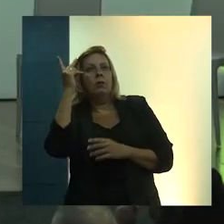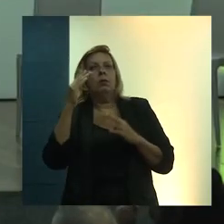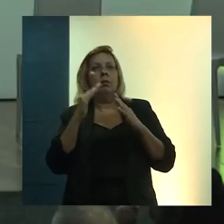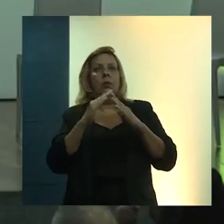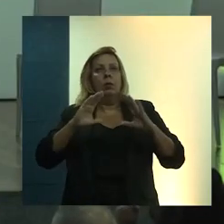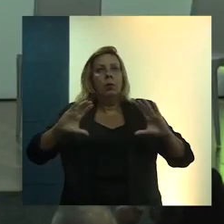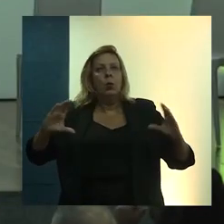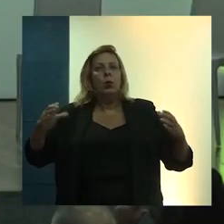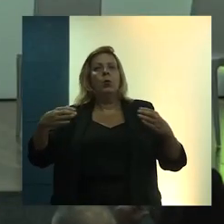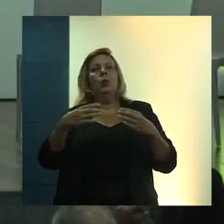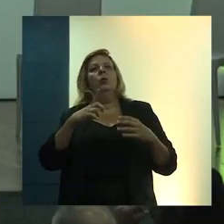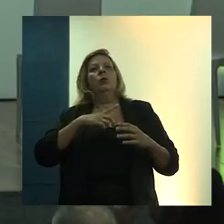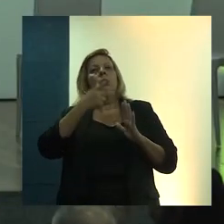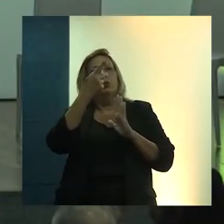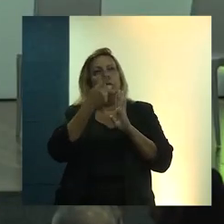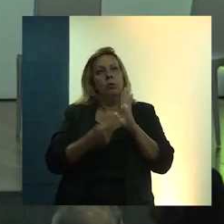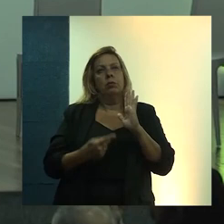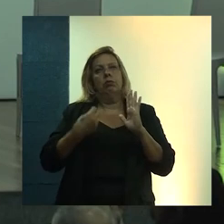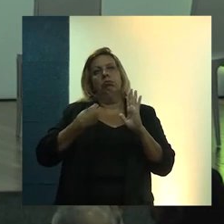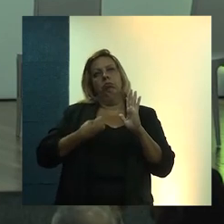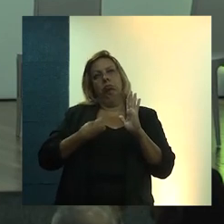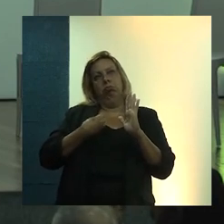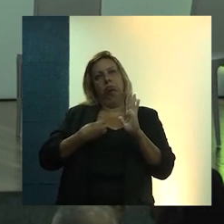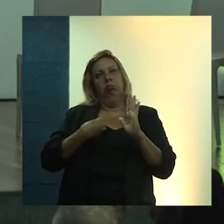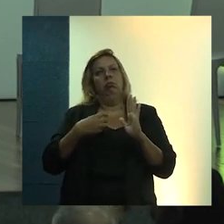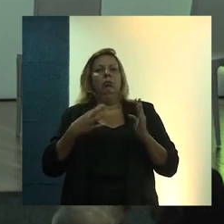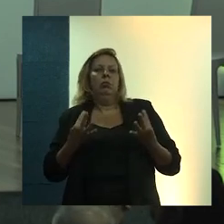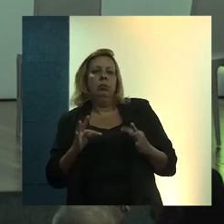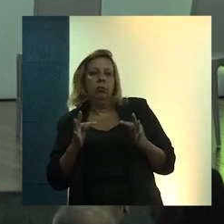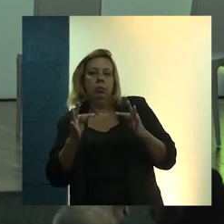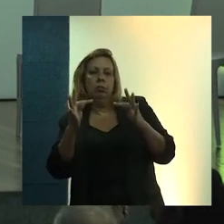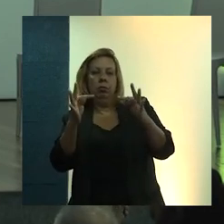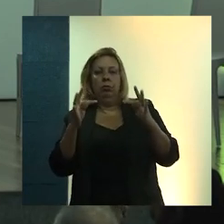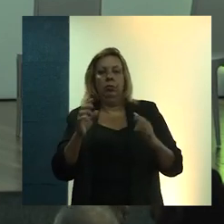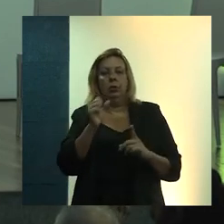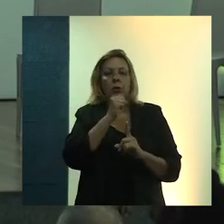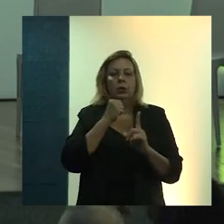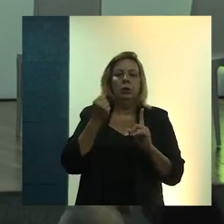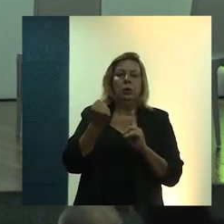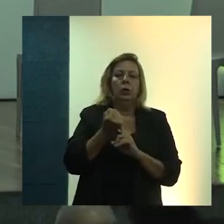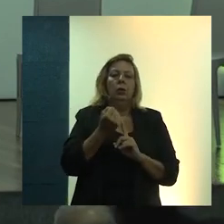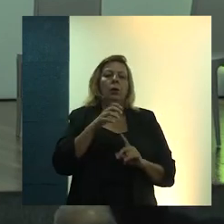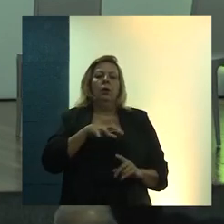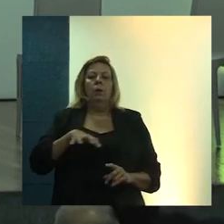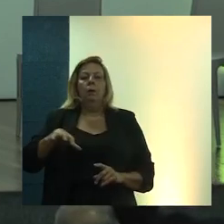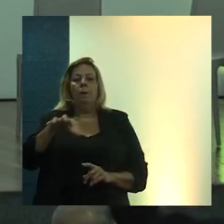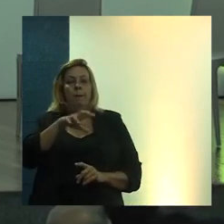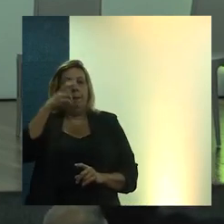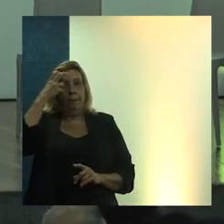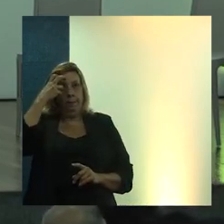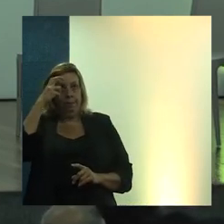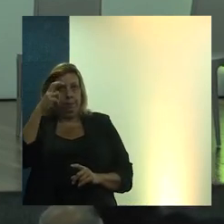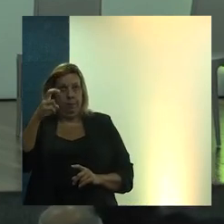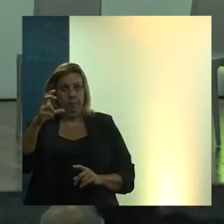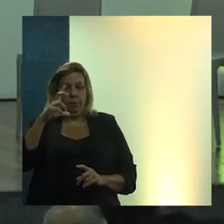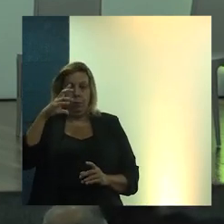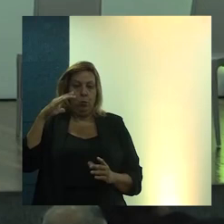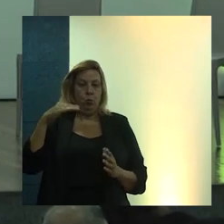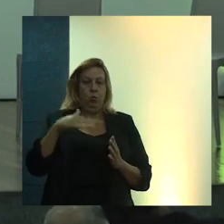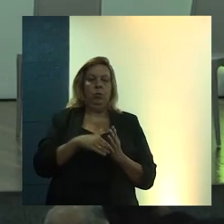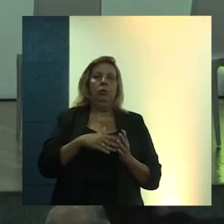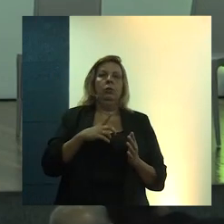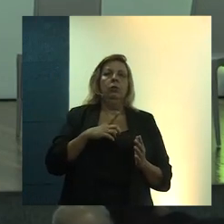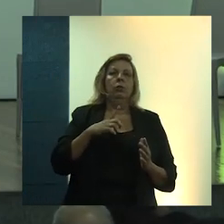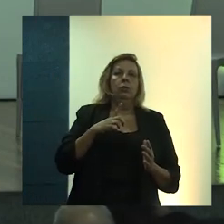coletivo, projetos participativos, tecnologia social, território, cultura, enfim, esse era o